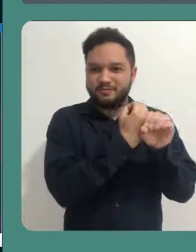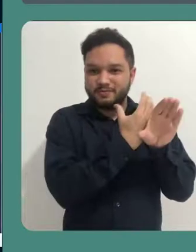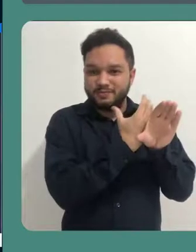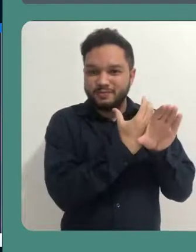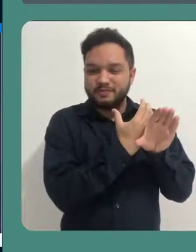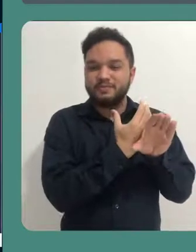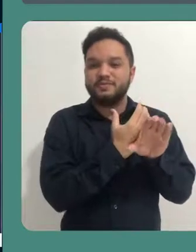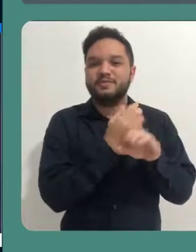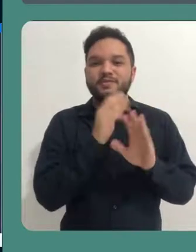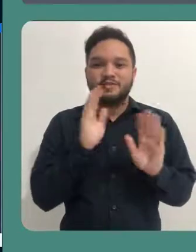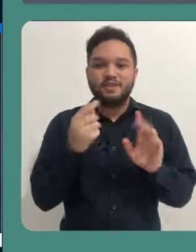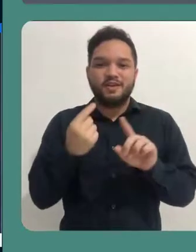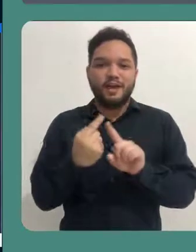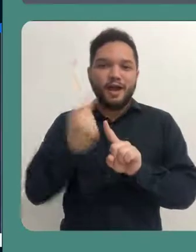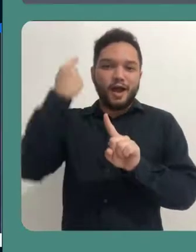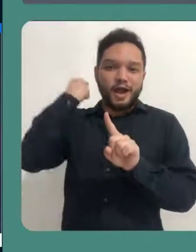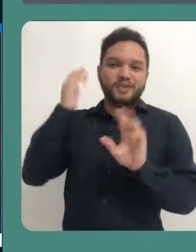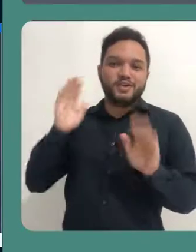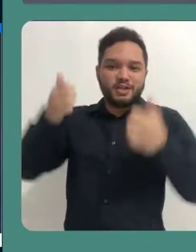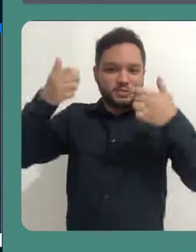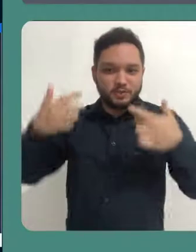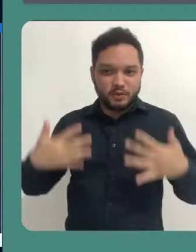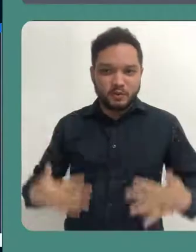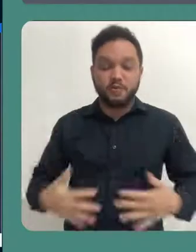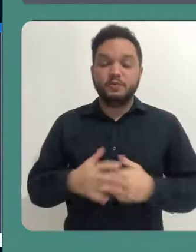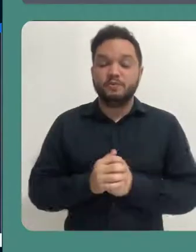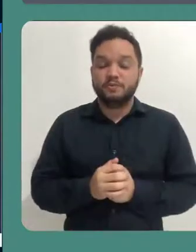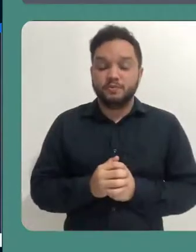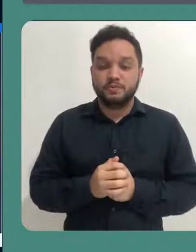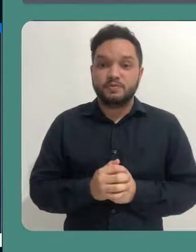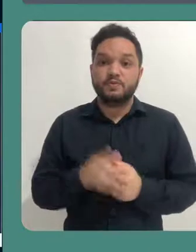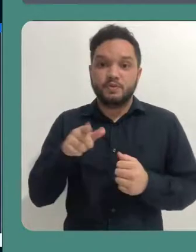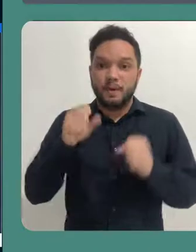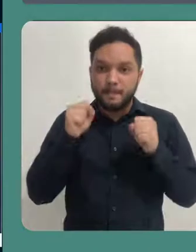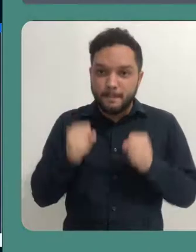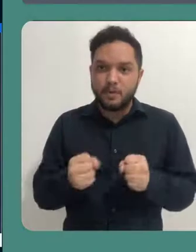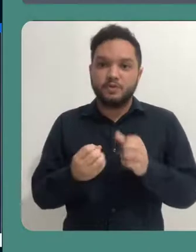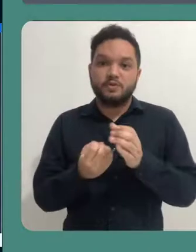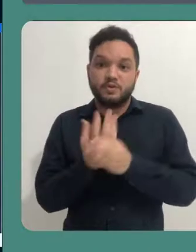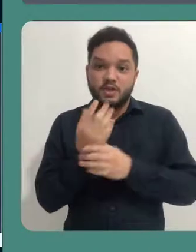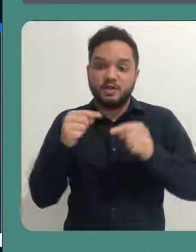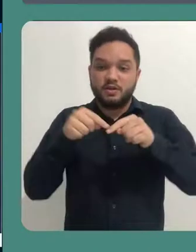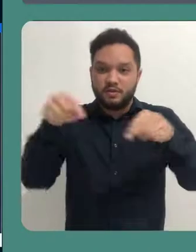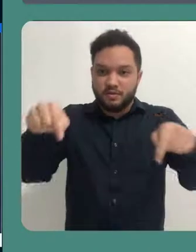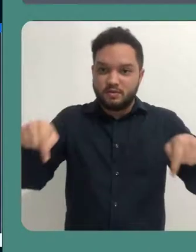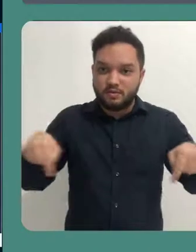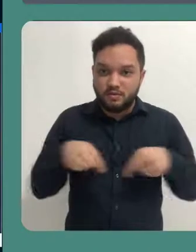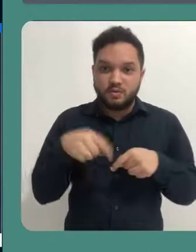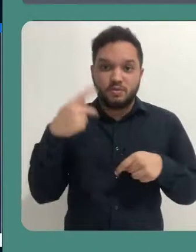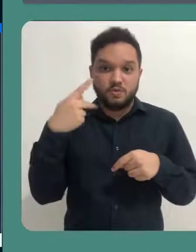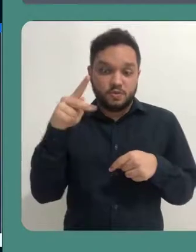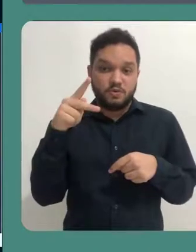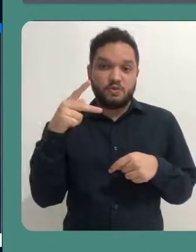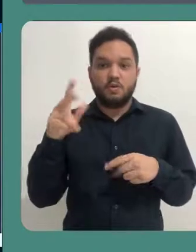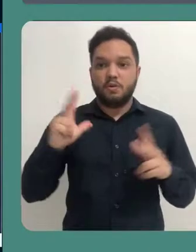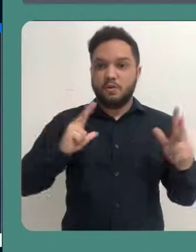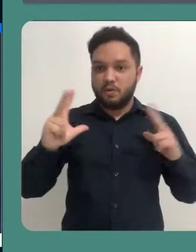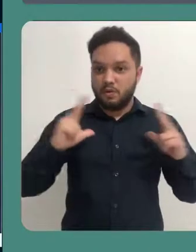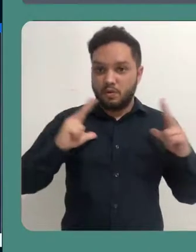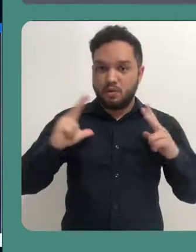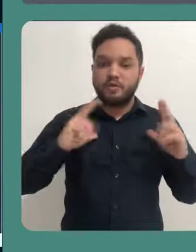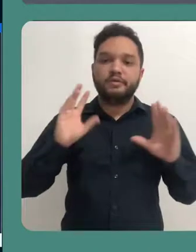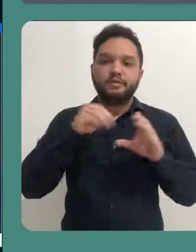na webconferência, como a gente viu no tutorial passado, ou seja, você pode abrir uma sala, seja para o seu